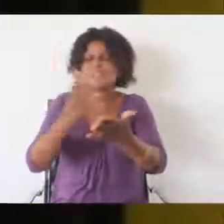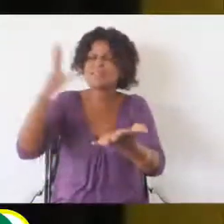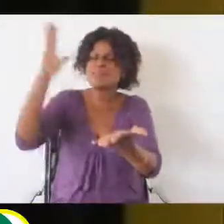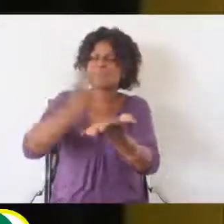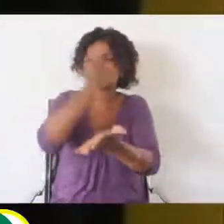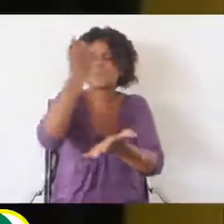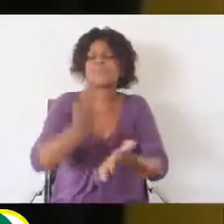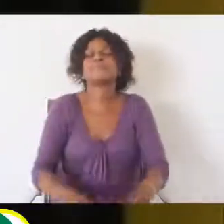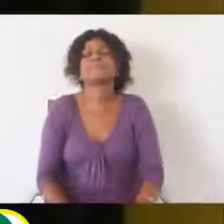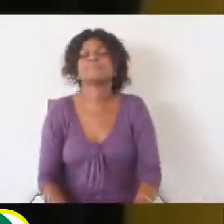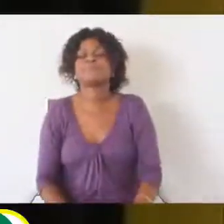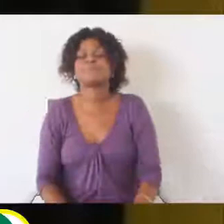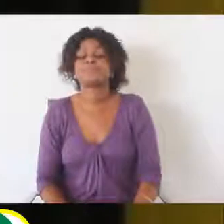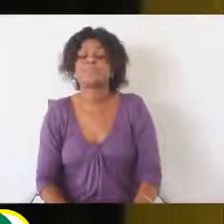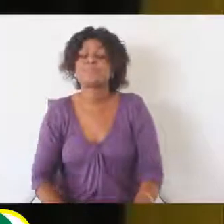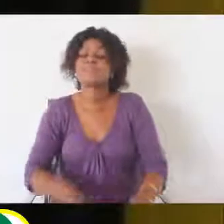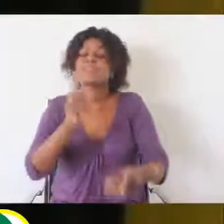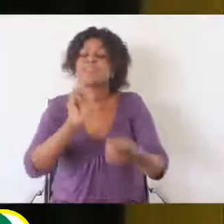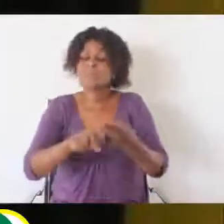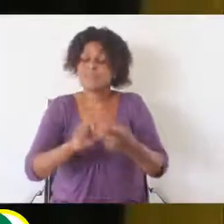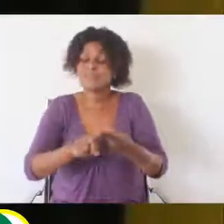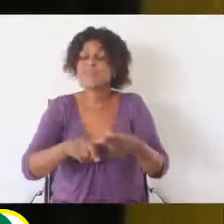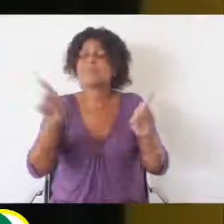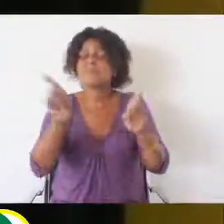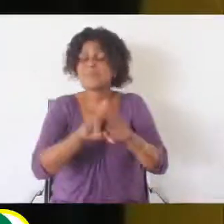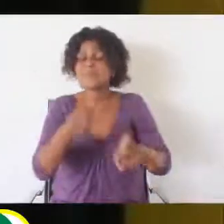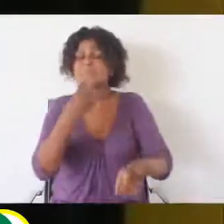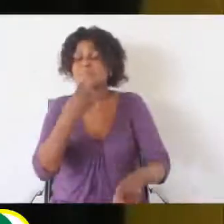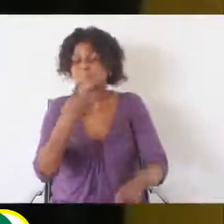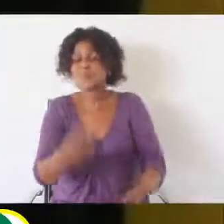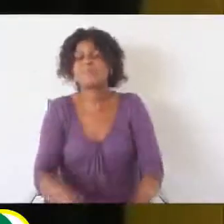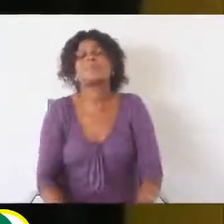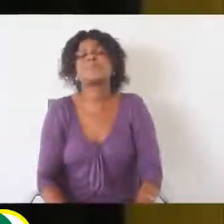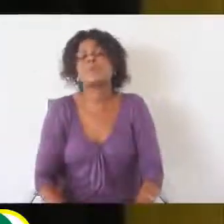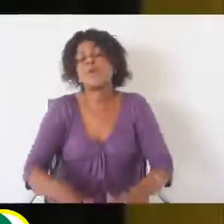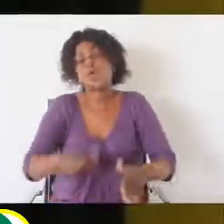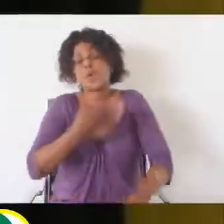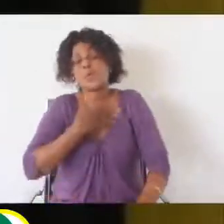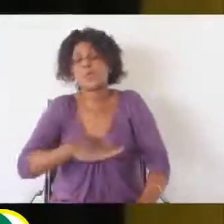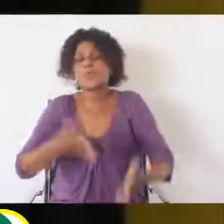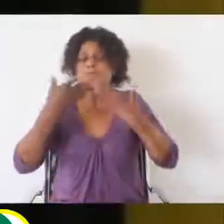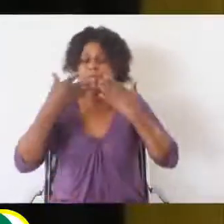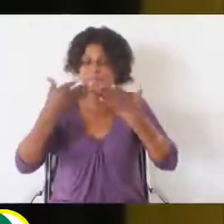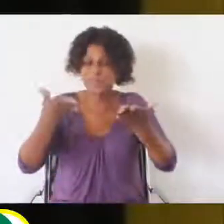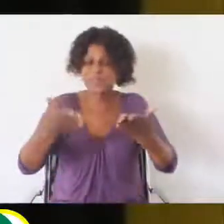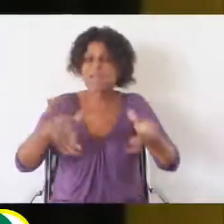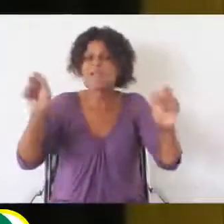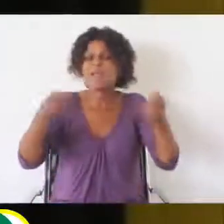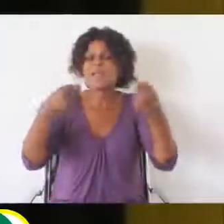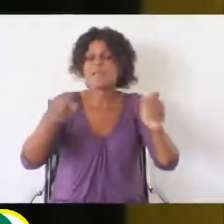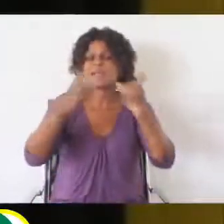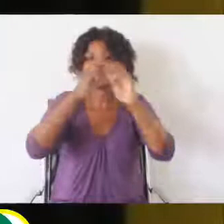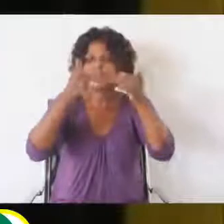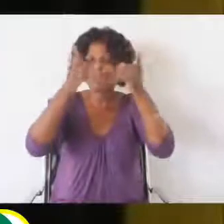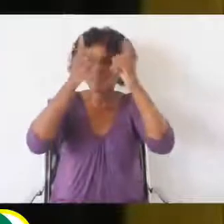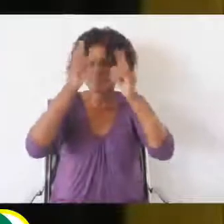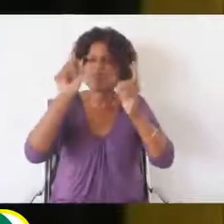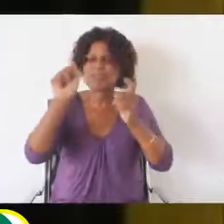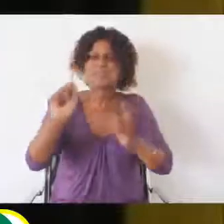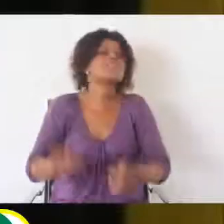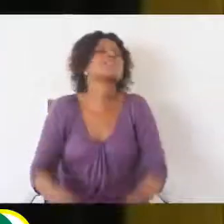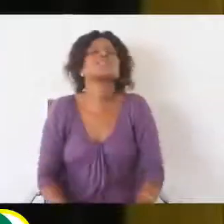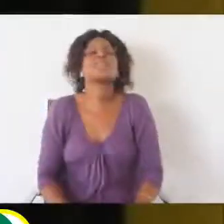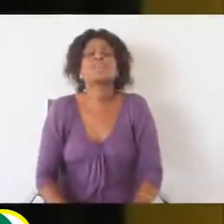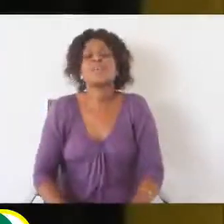Permitam-me, igualmente, que saúde a realização desta cerimônia de graduação que assinala o